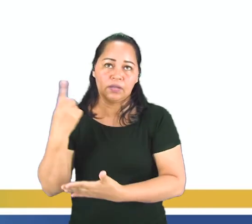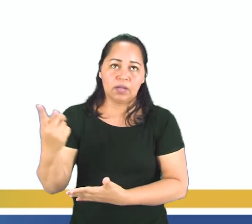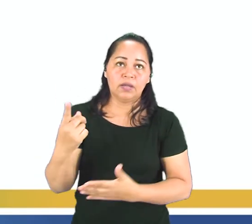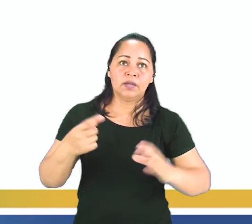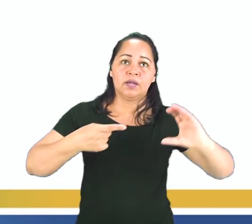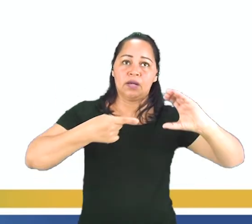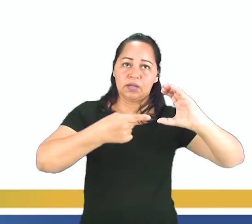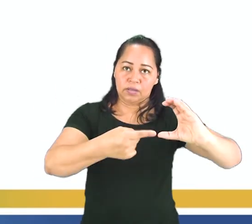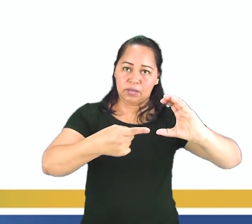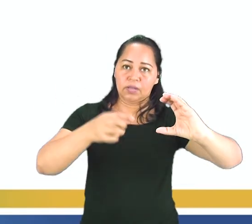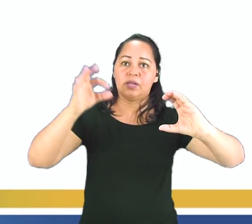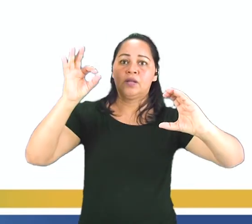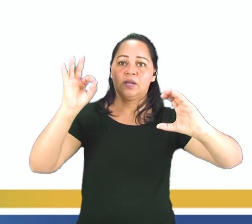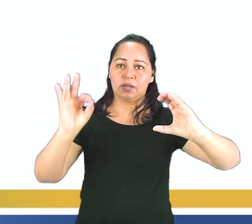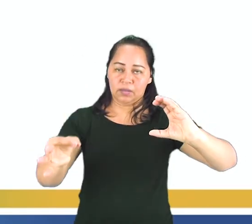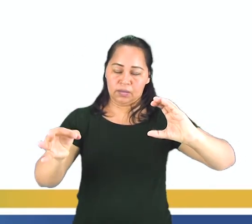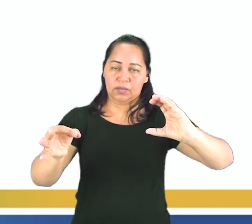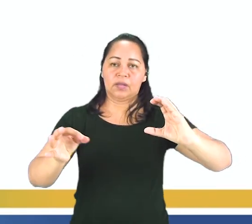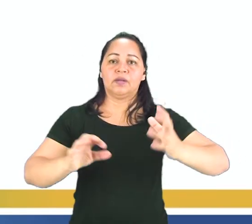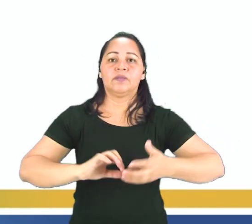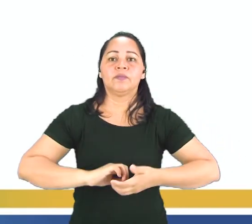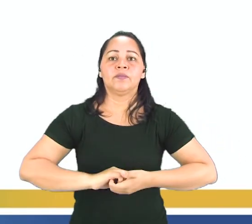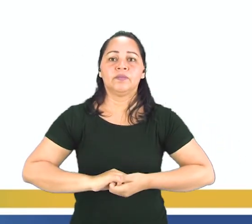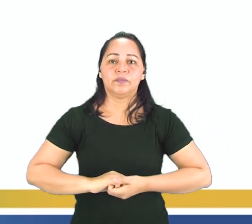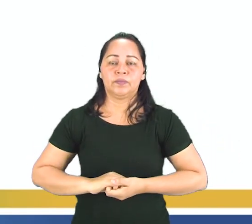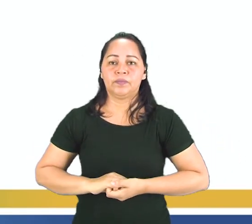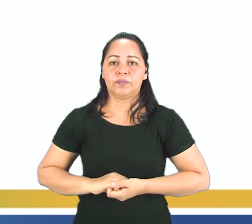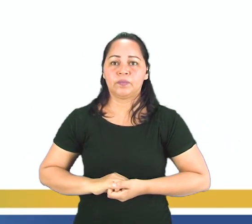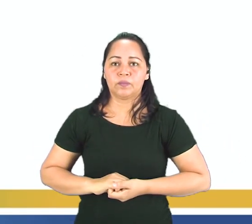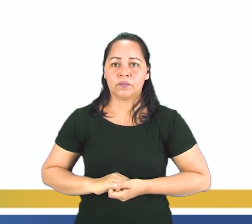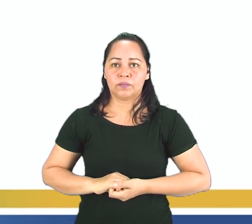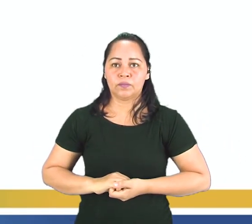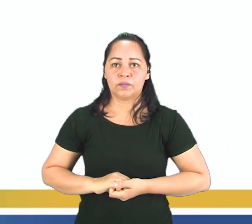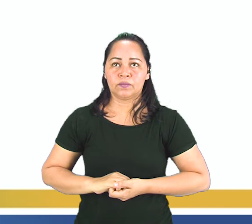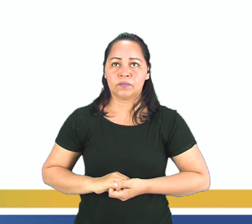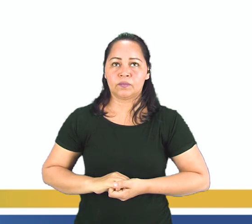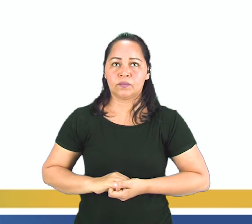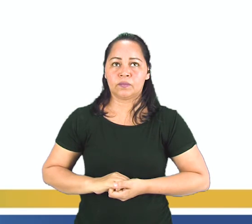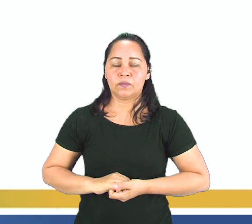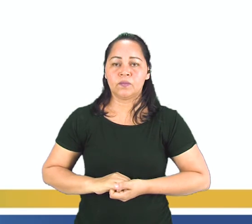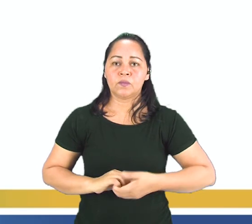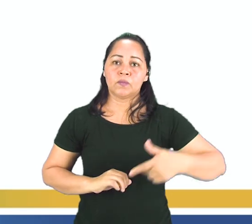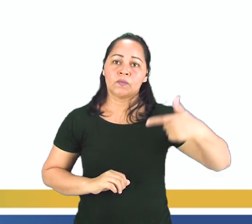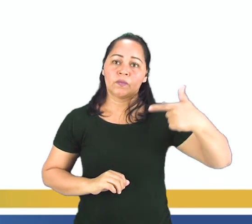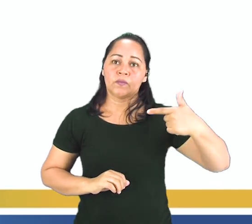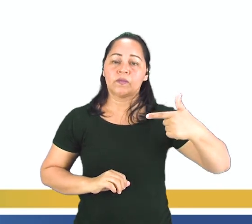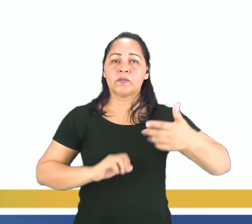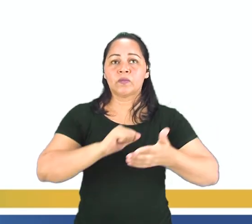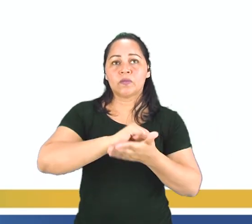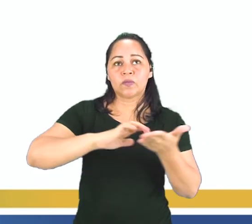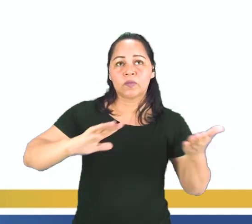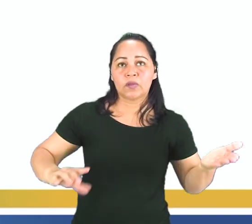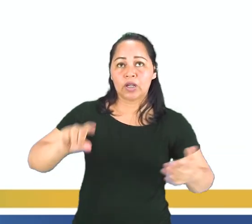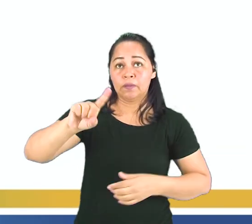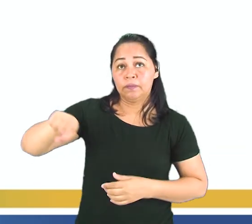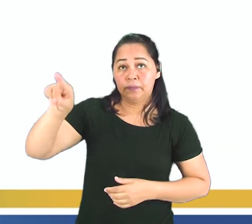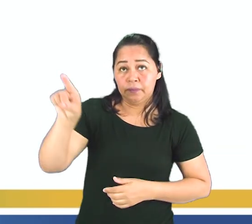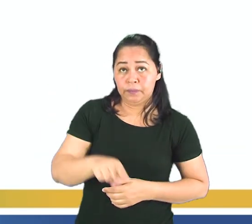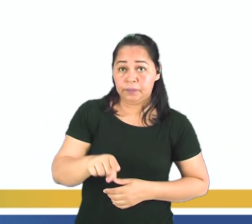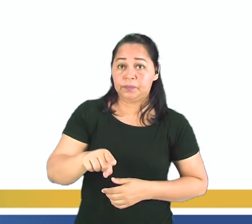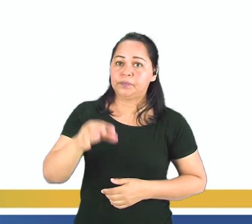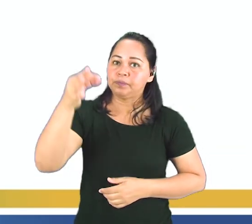erradas. E posso fazer comida na cozinha com o fogão. Número dois. Marca a opção